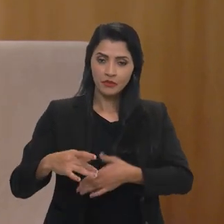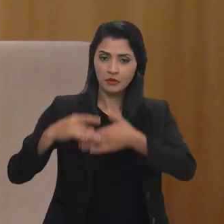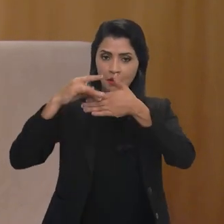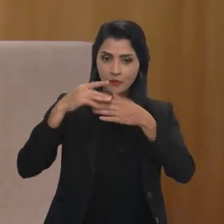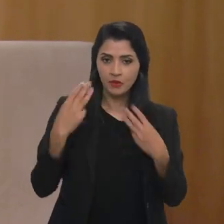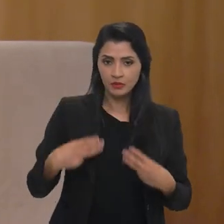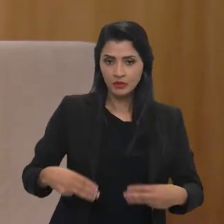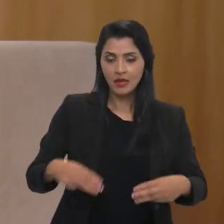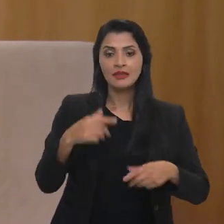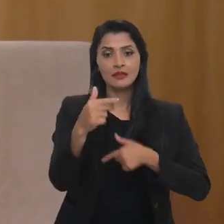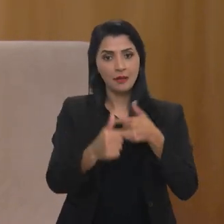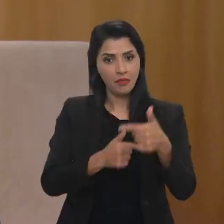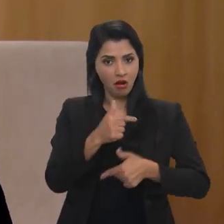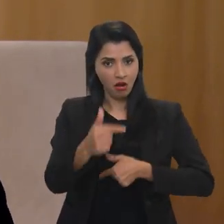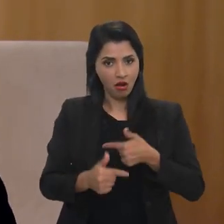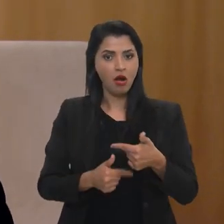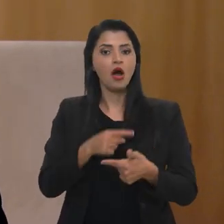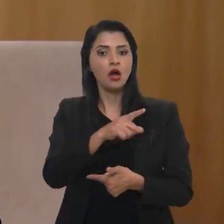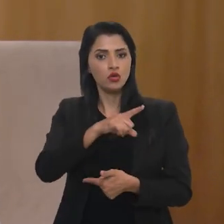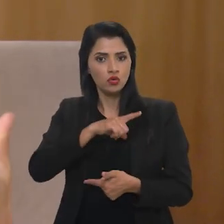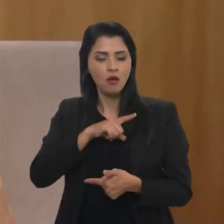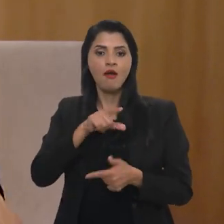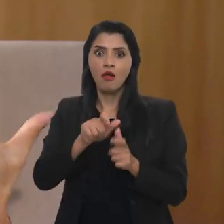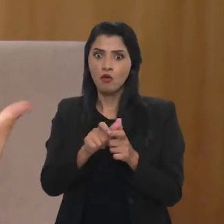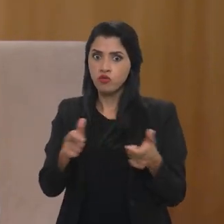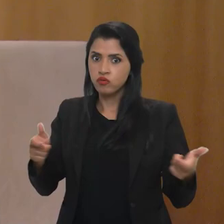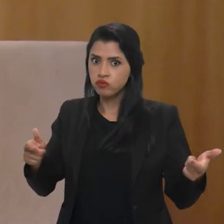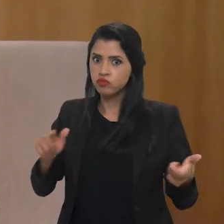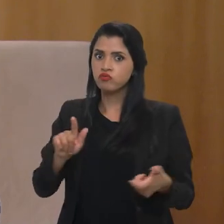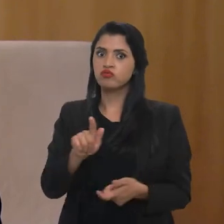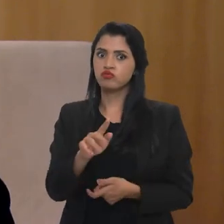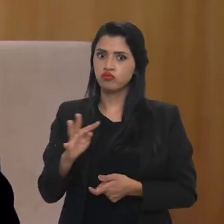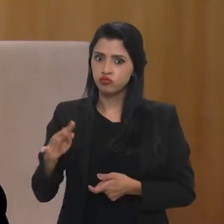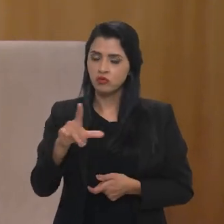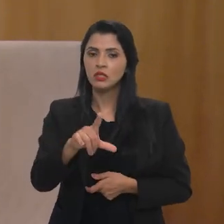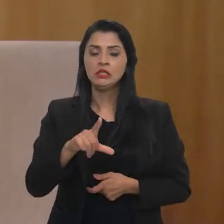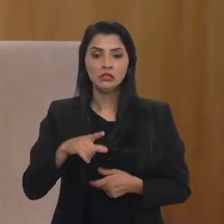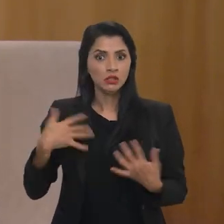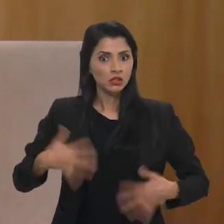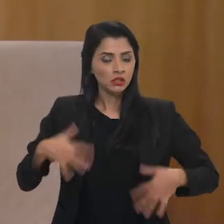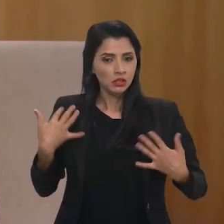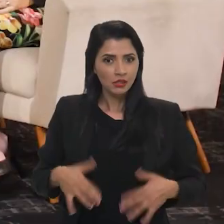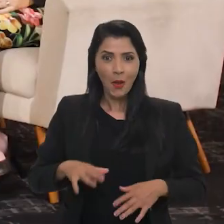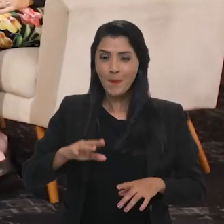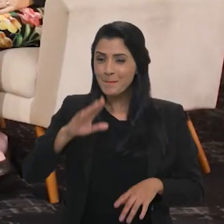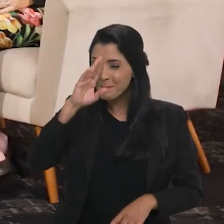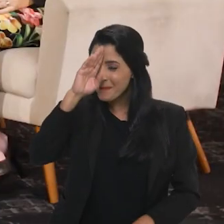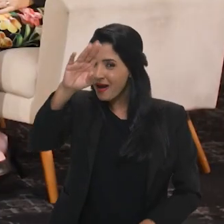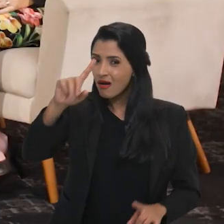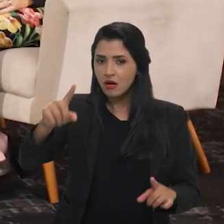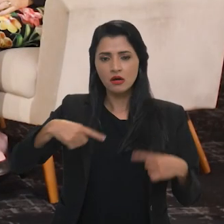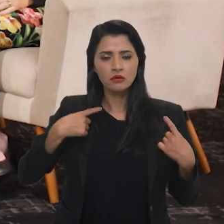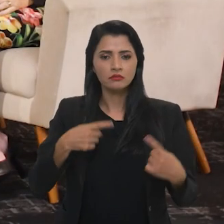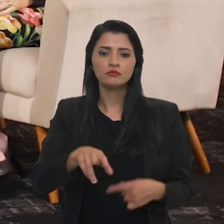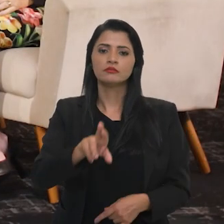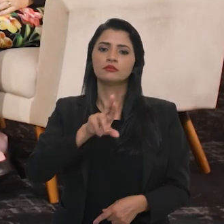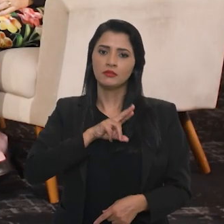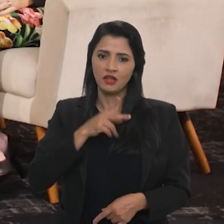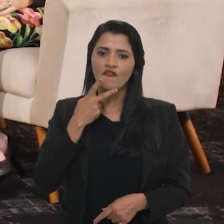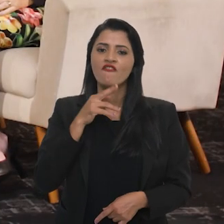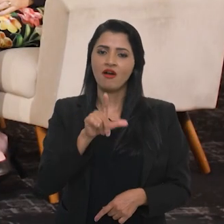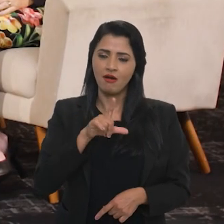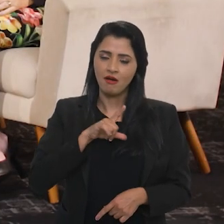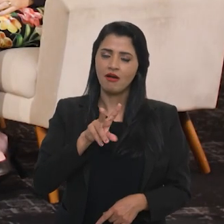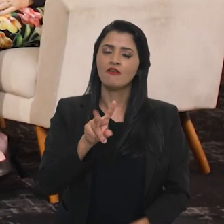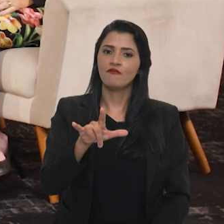Ministério do Trabalho e Emprego, é um grupo bastante extenso, é um desafio bem grande, eu acho que é um dos principais desafios, e o resultado vai